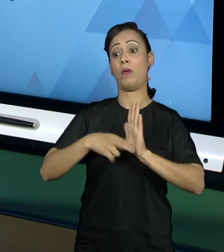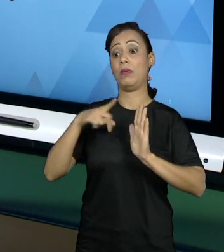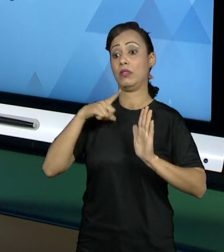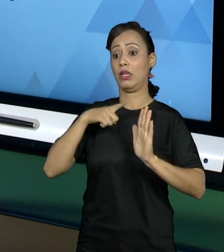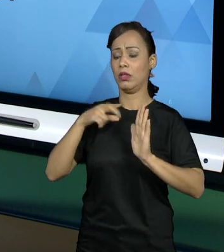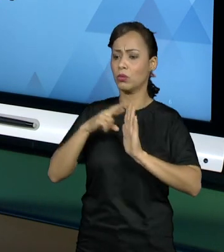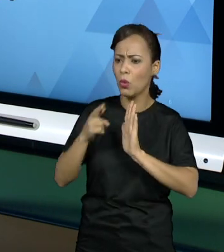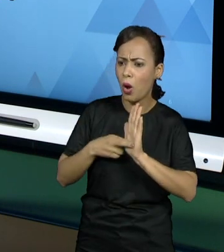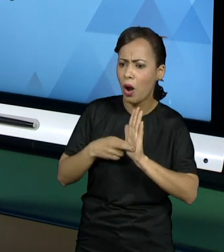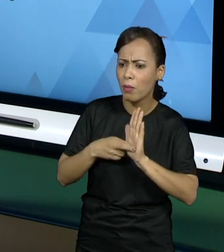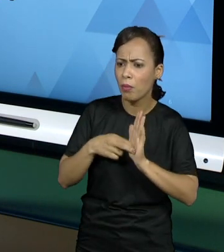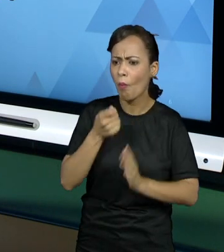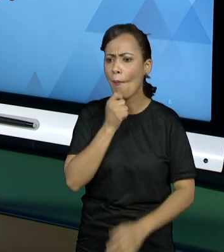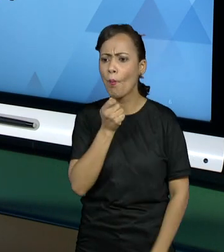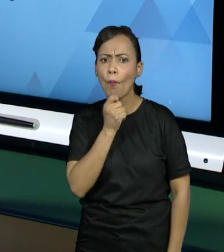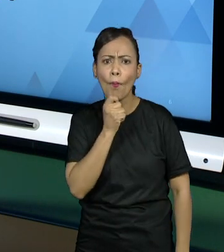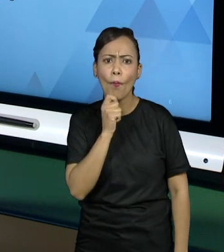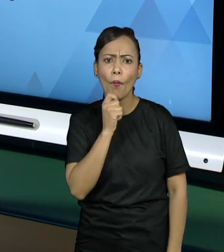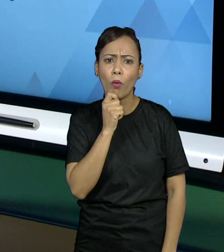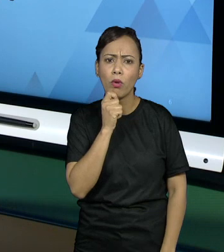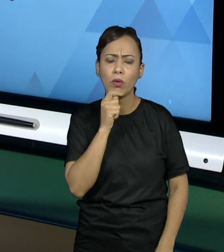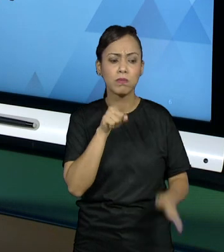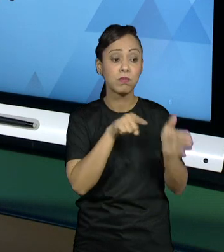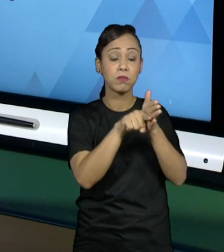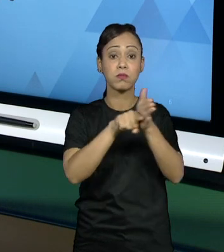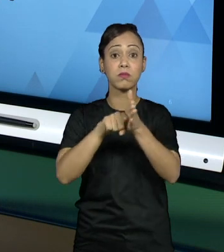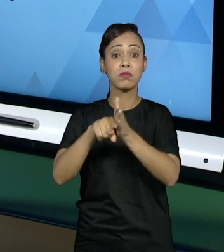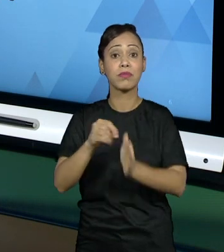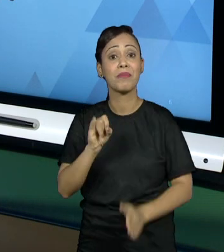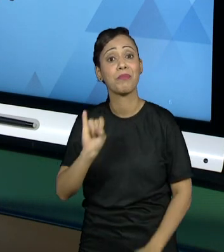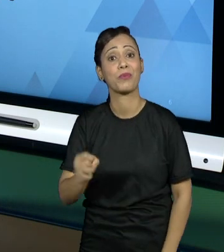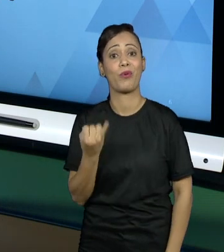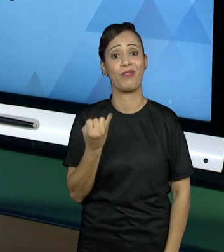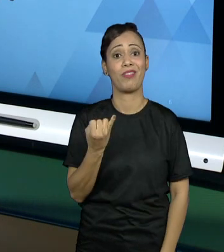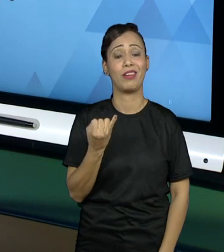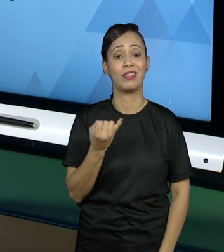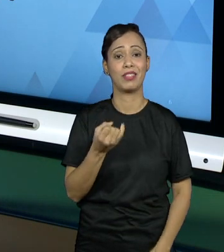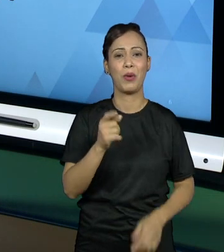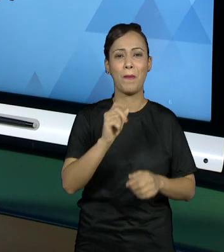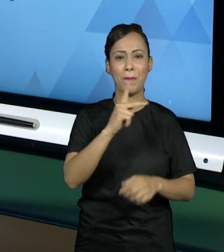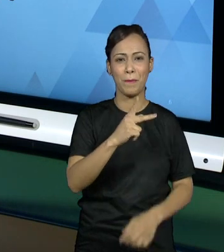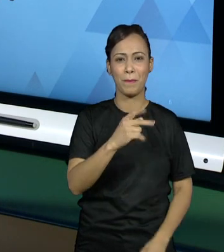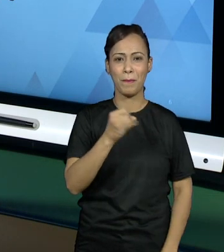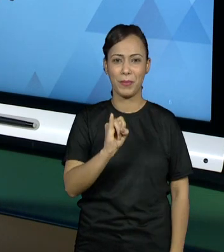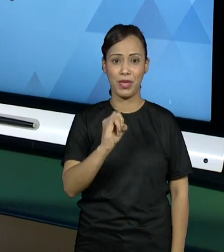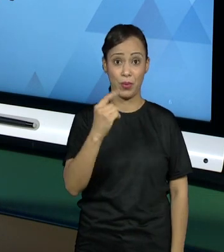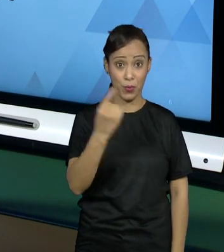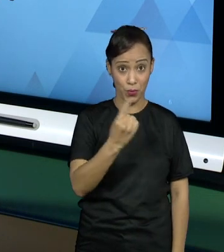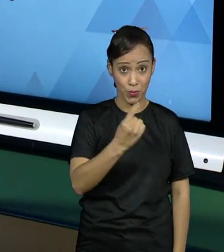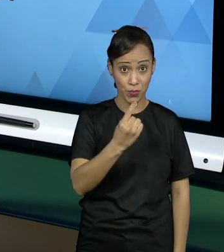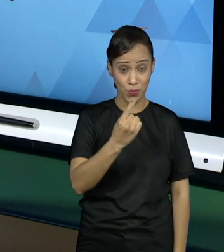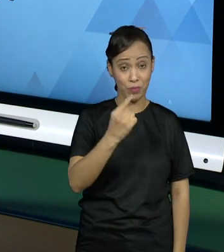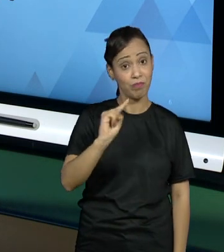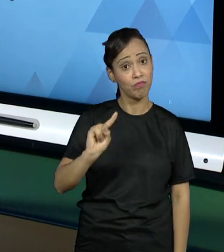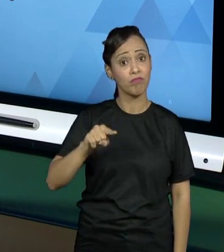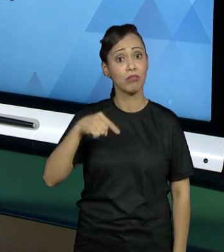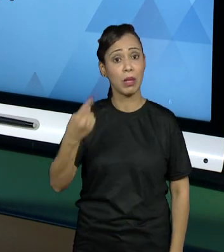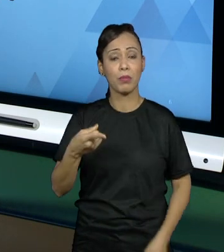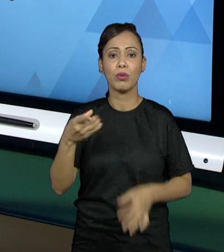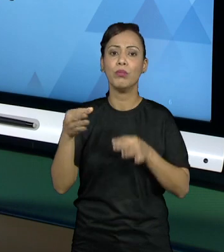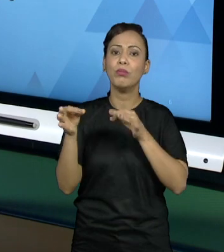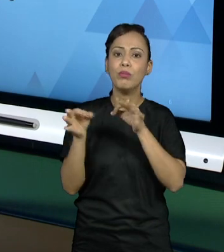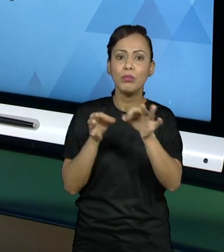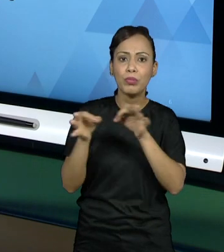estejam completamente implantadas. Então, você pode aproveitar o projeto integrador 1 para fazer um projeto e finalmente tirar